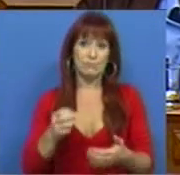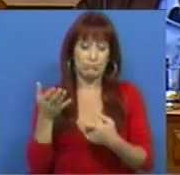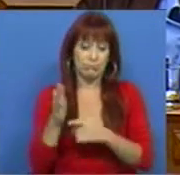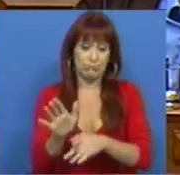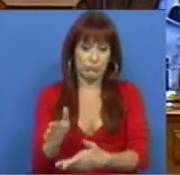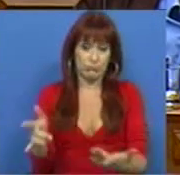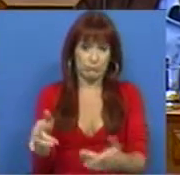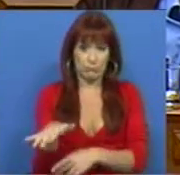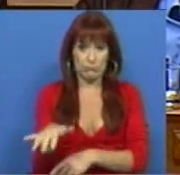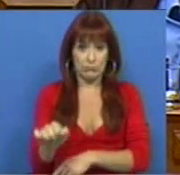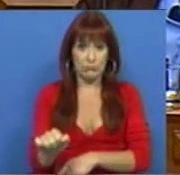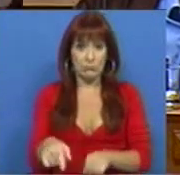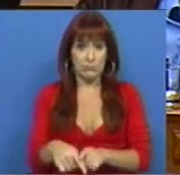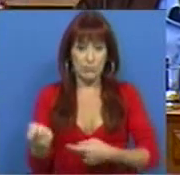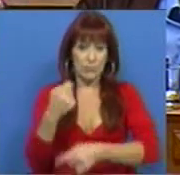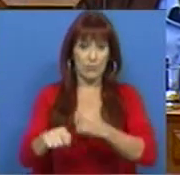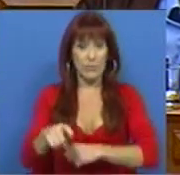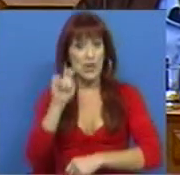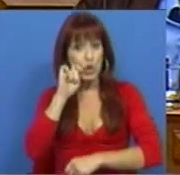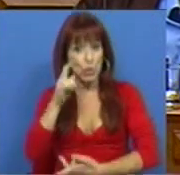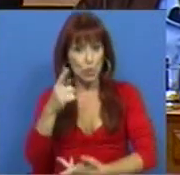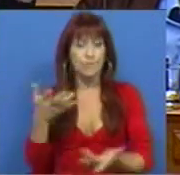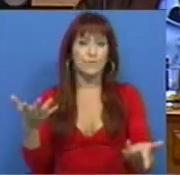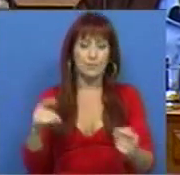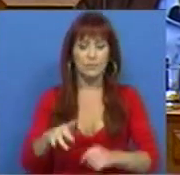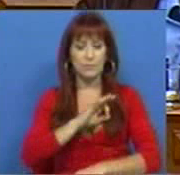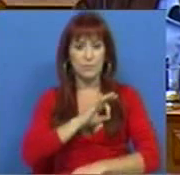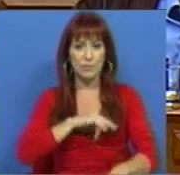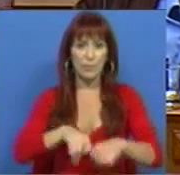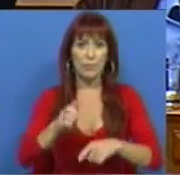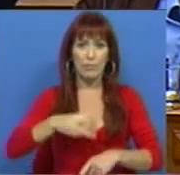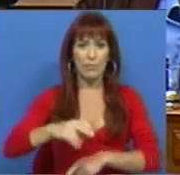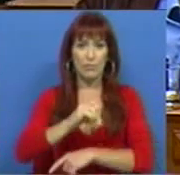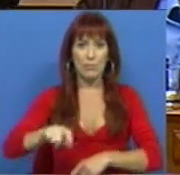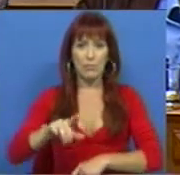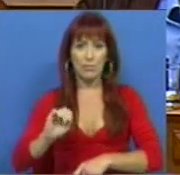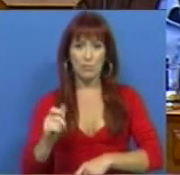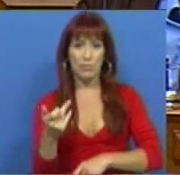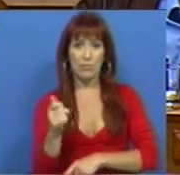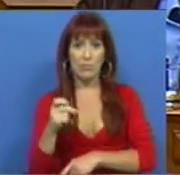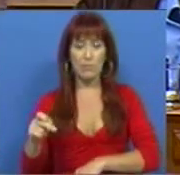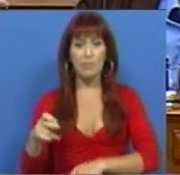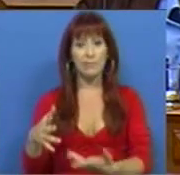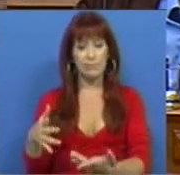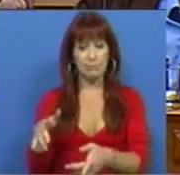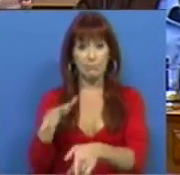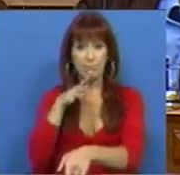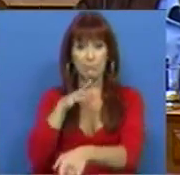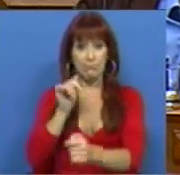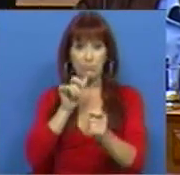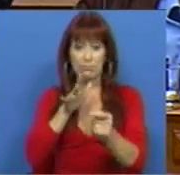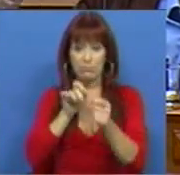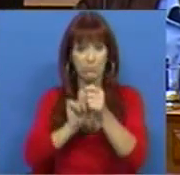esta situação, do comércio seguro. Aliás, o Sr. Deputado Manoel Seabra já deu disso conta na sua